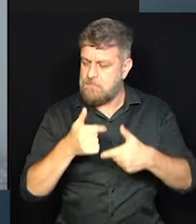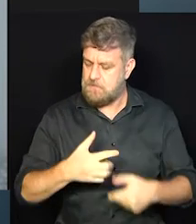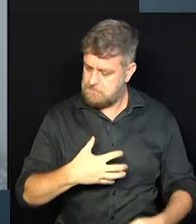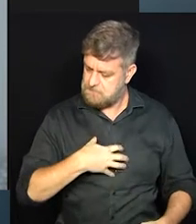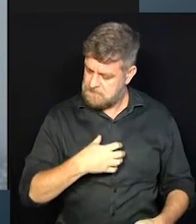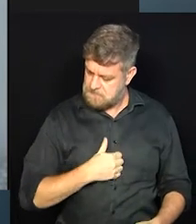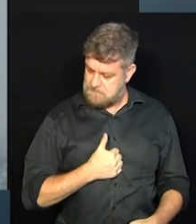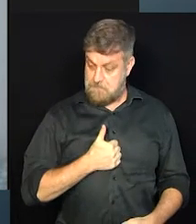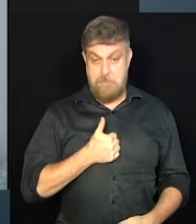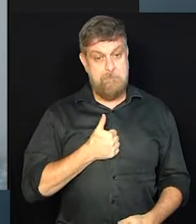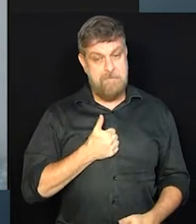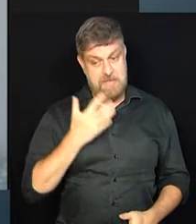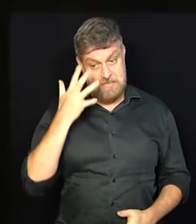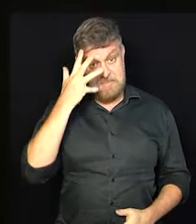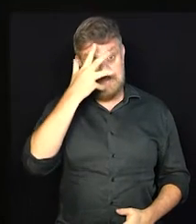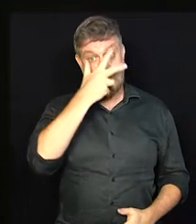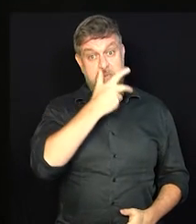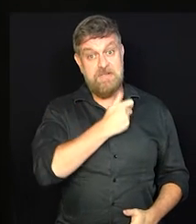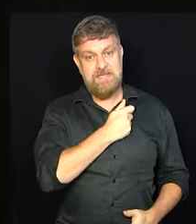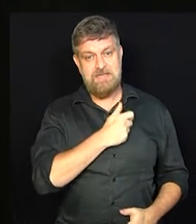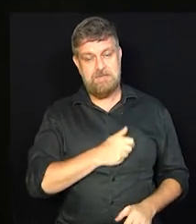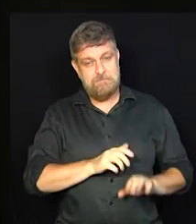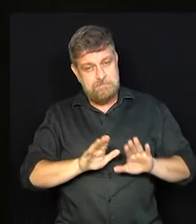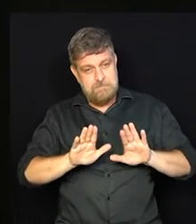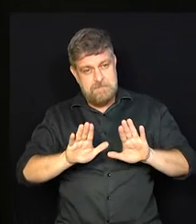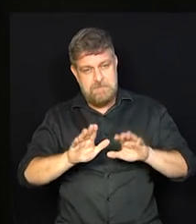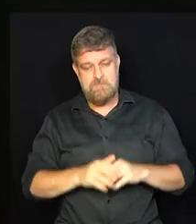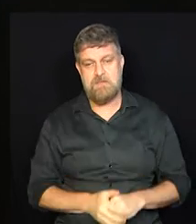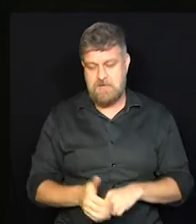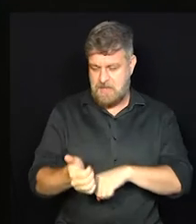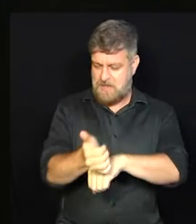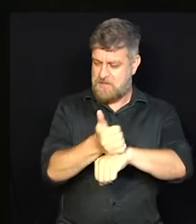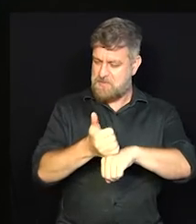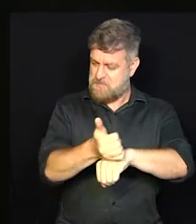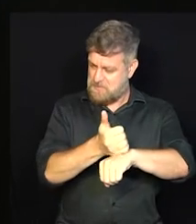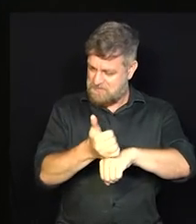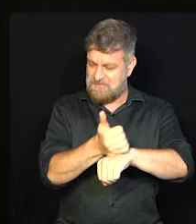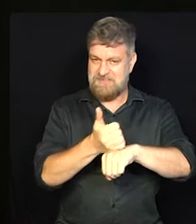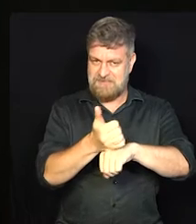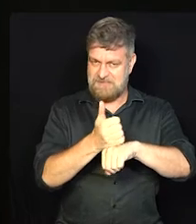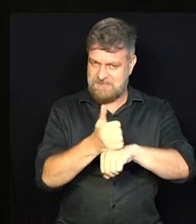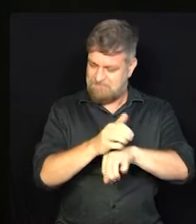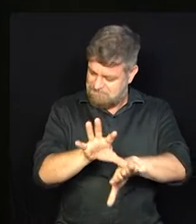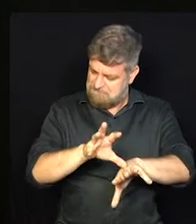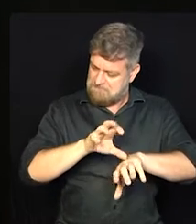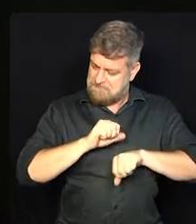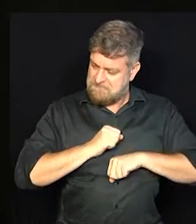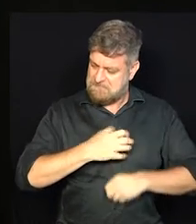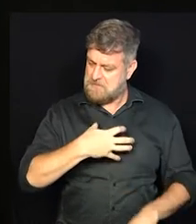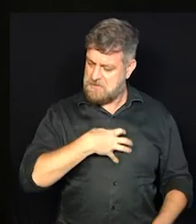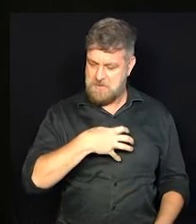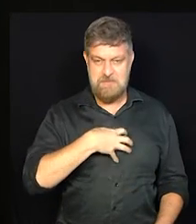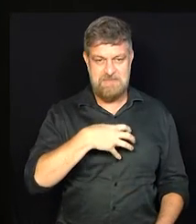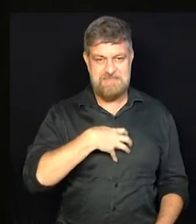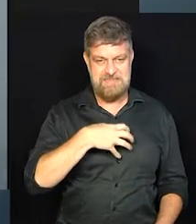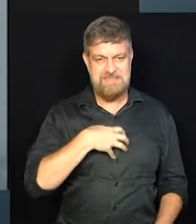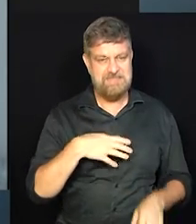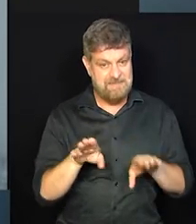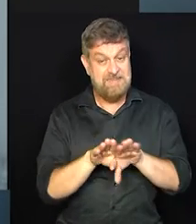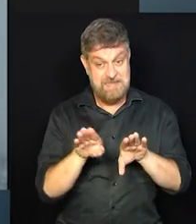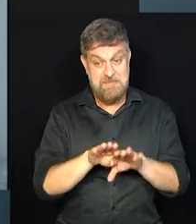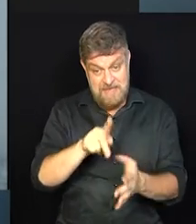sente bem, bonita, mais, né? Assim, Mais profissional, digamos assim? Mais profissional